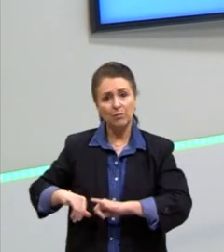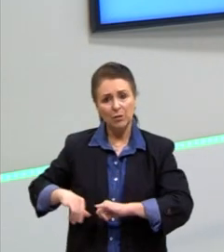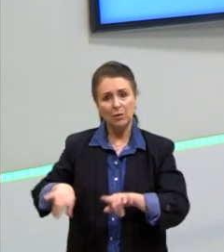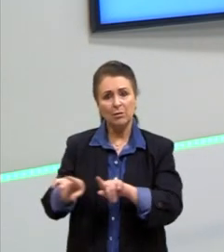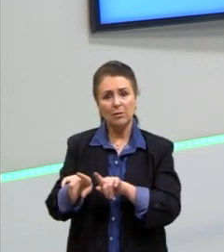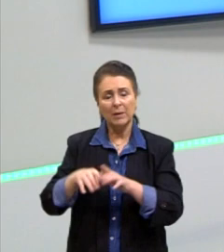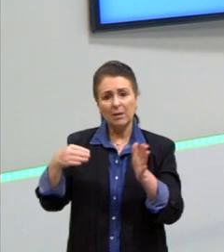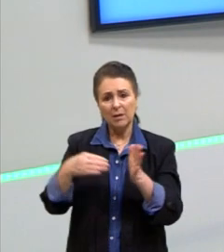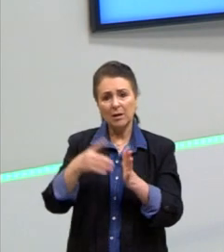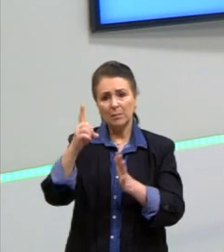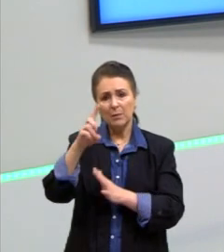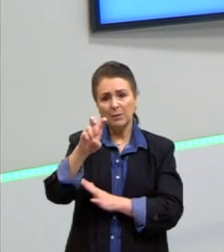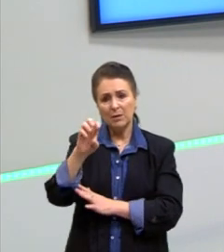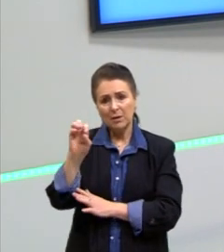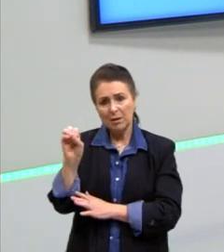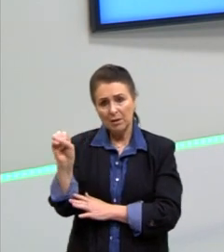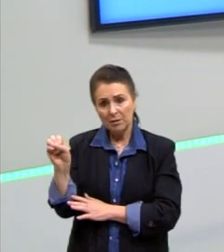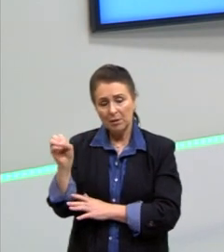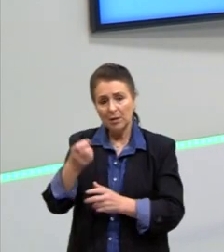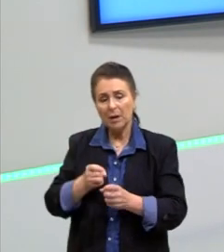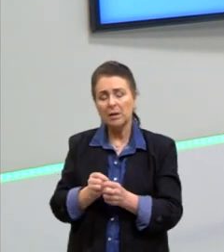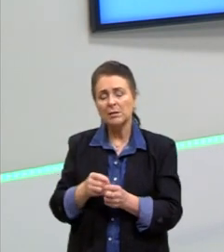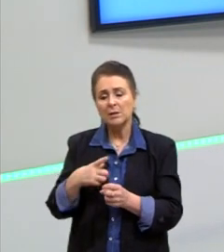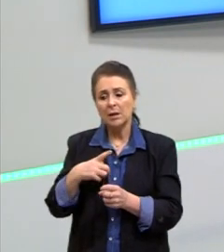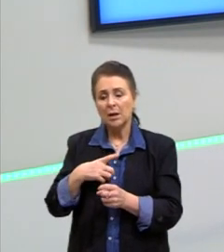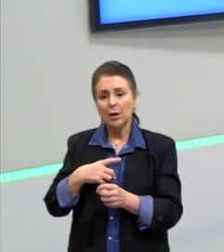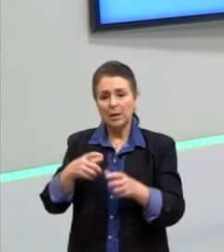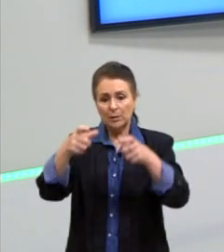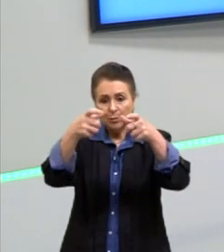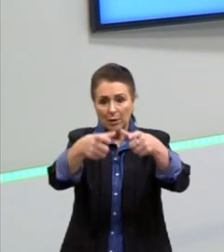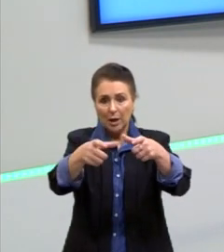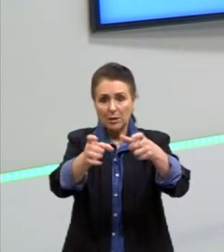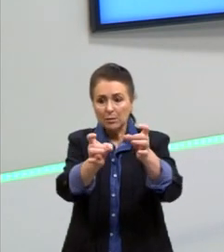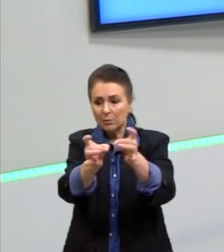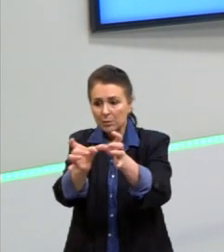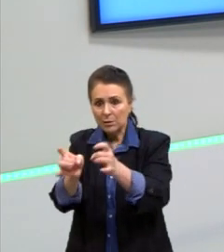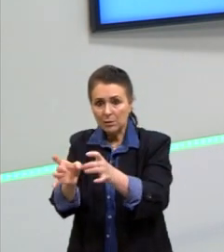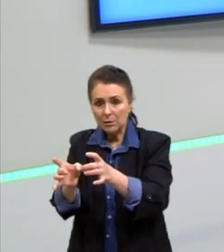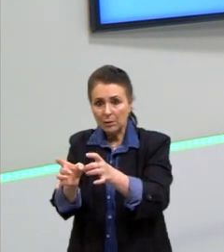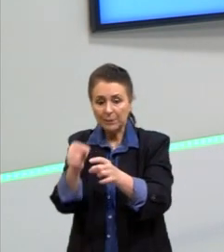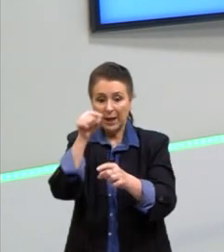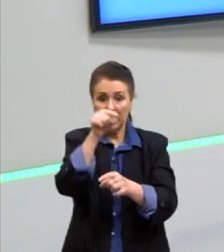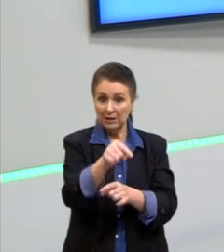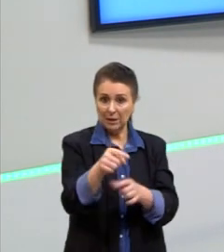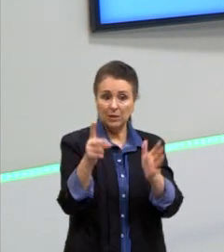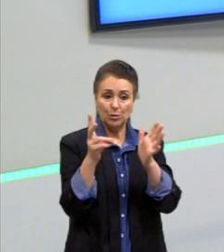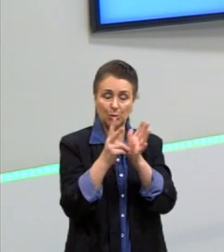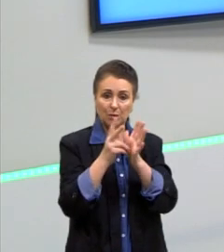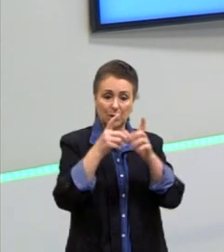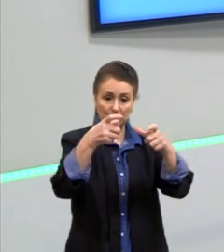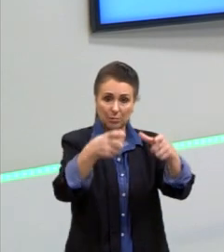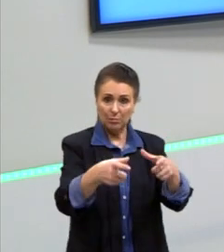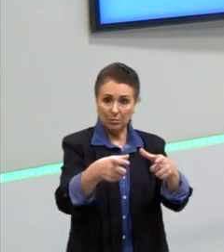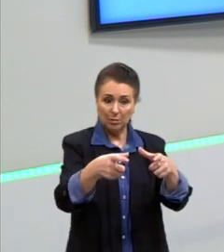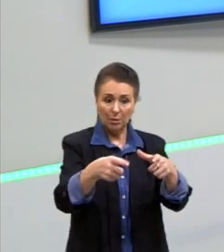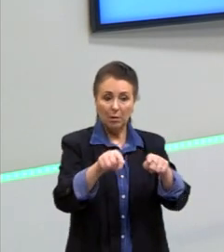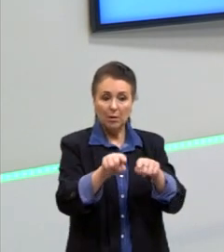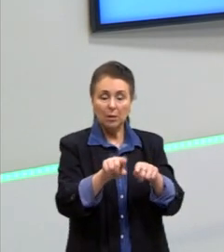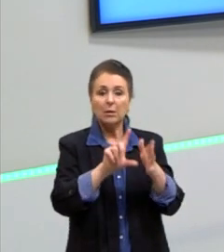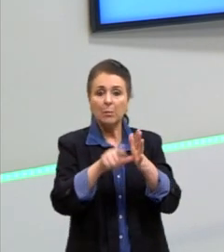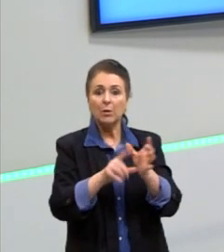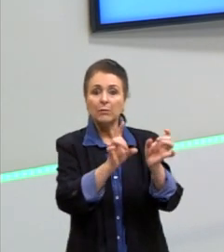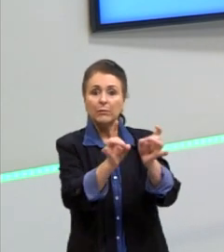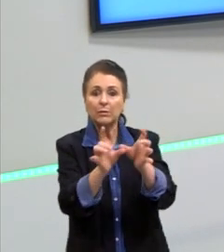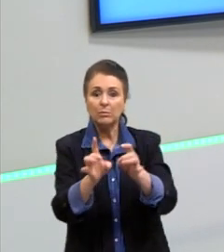esses aldeamentos fossem vendidos. Então, às vezes, esses indígenas eram aldeados, mas nem sempre isso garantia que eles